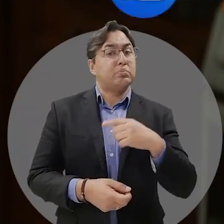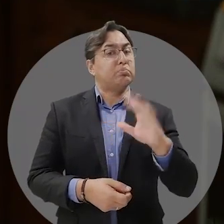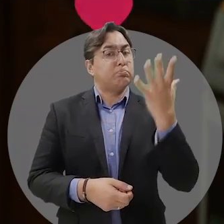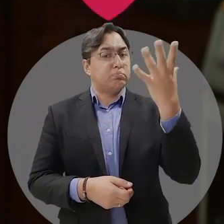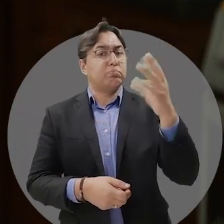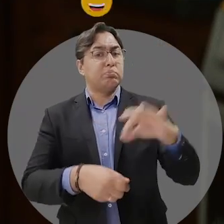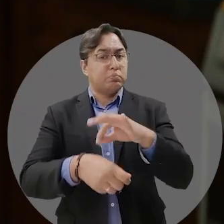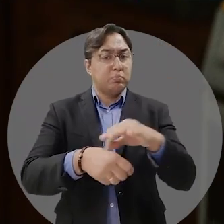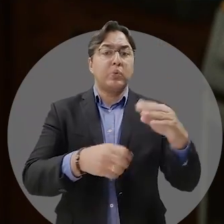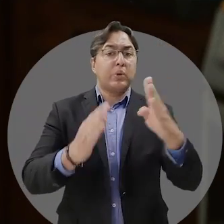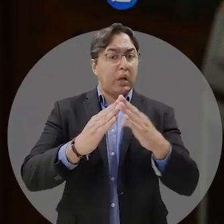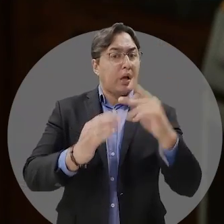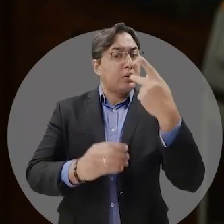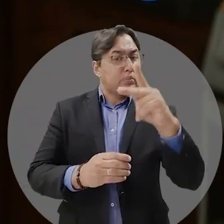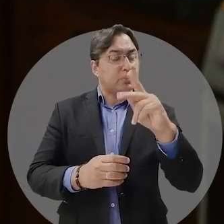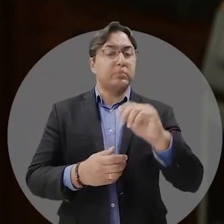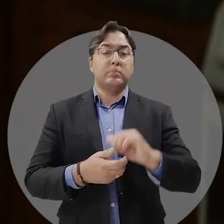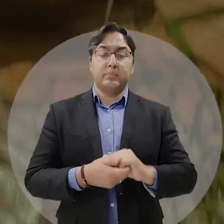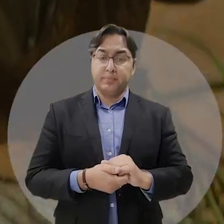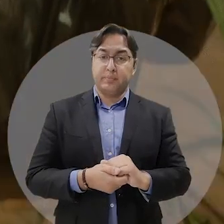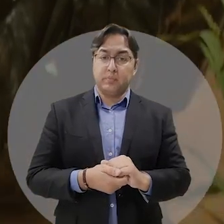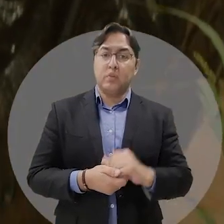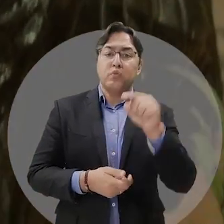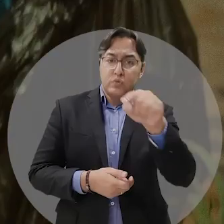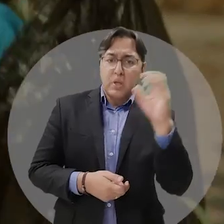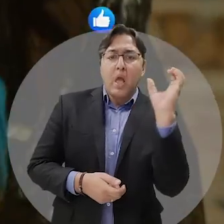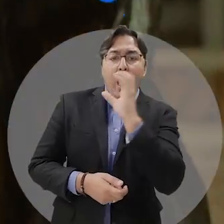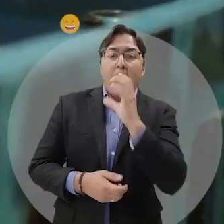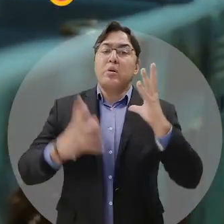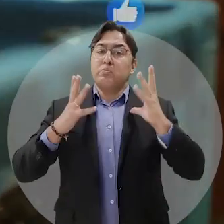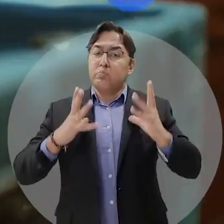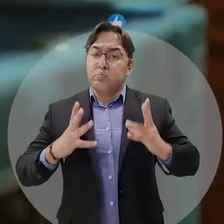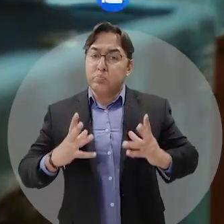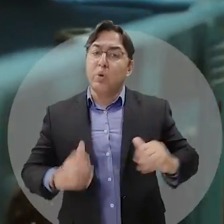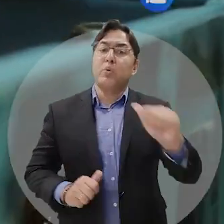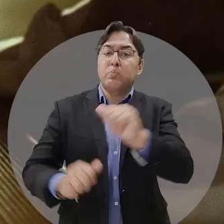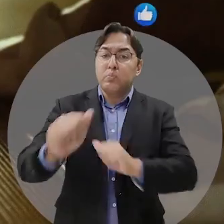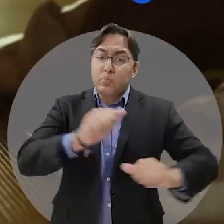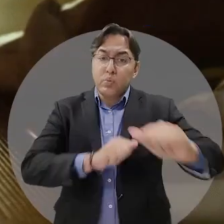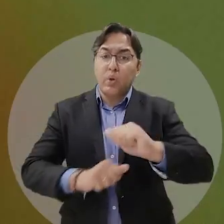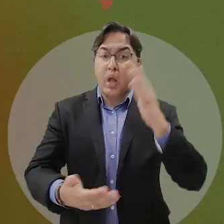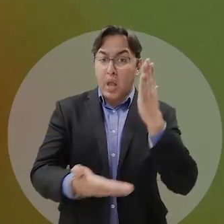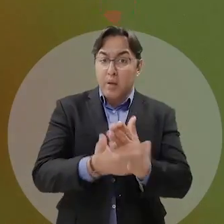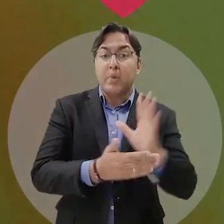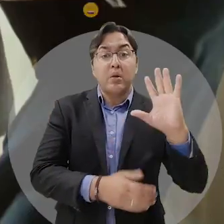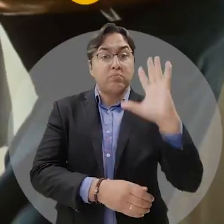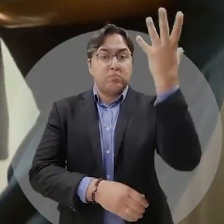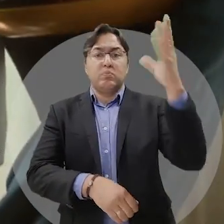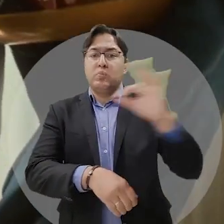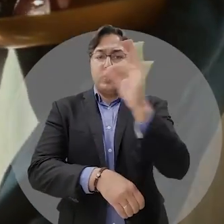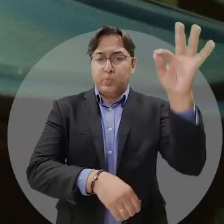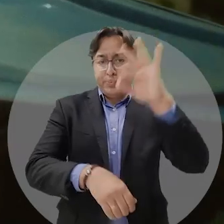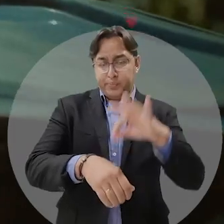tem mais mosquito no seu quintal do que contatinho na sua agenda, hein? Rapidinho, você dá uma geral na sua casa e se livra de qualquer possível